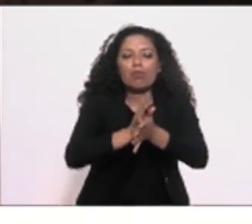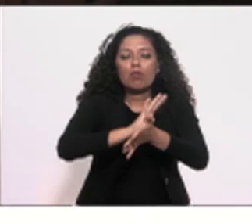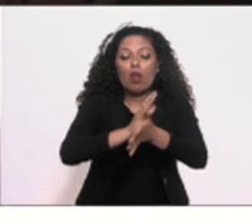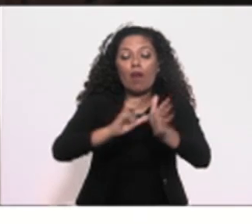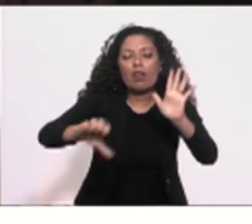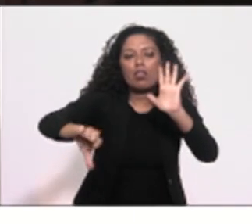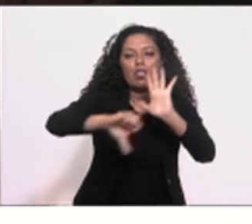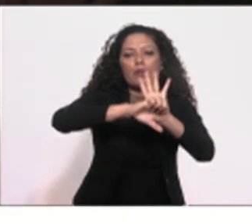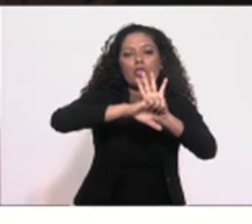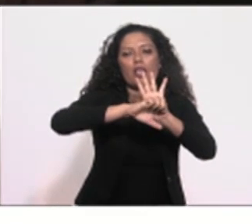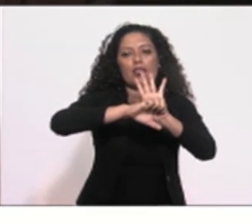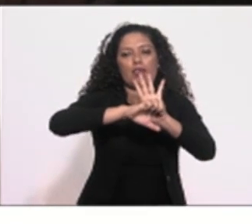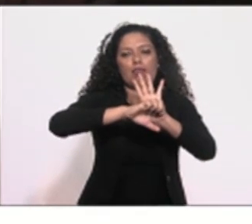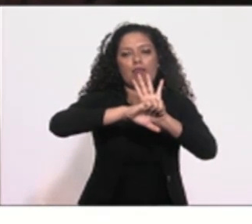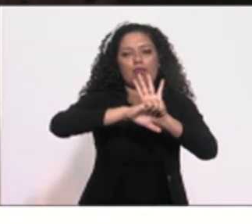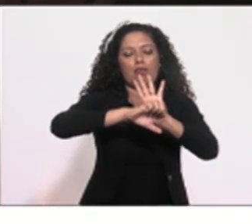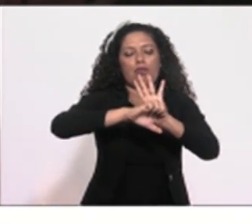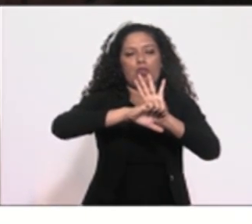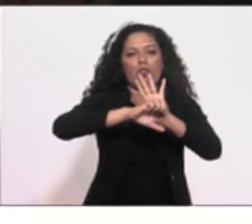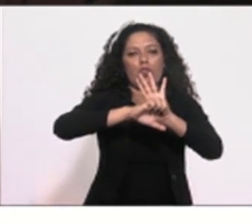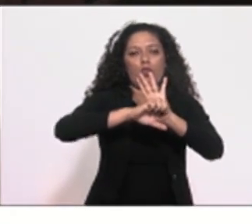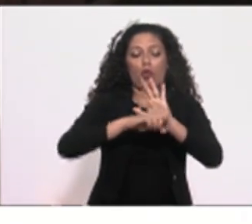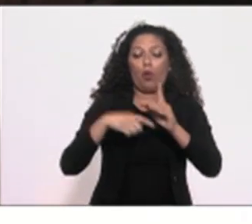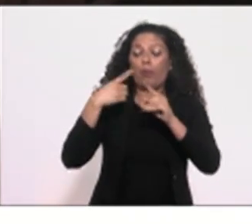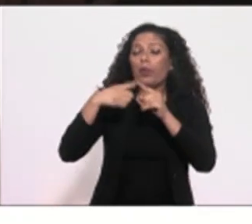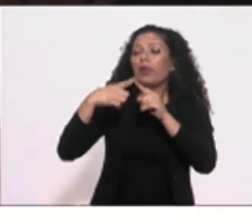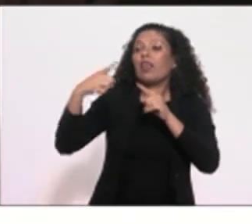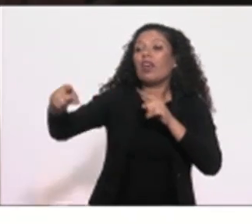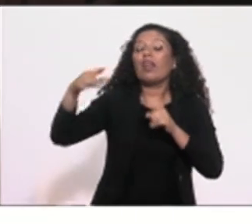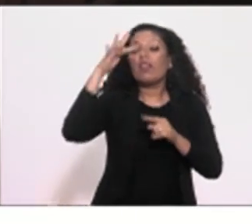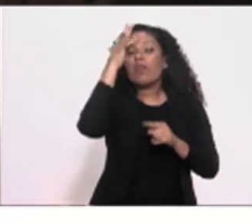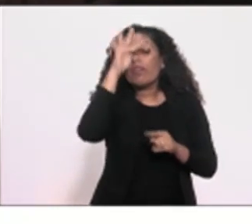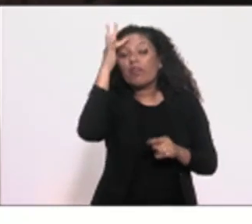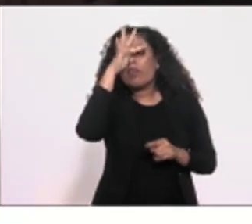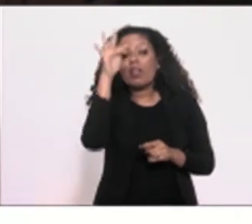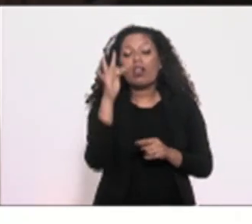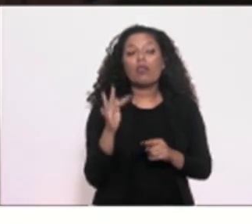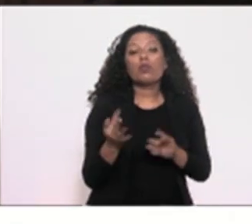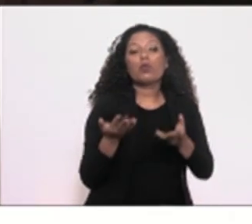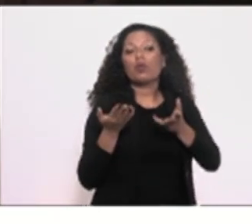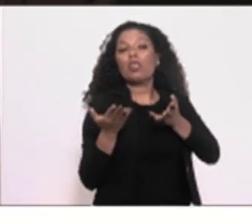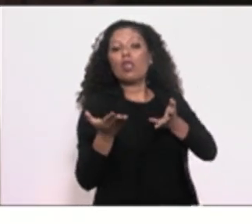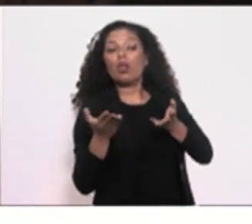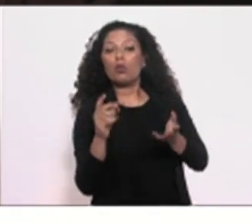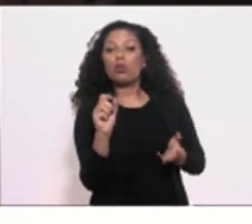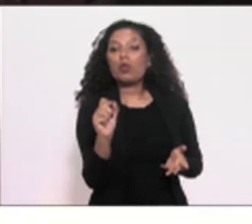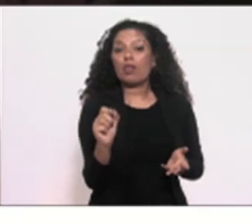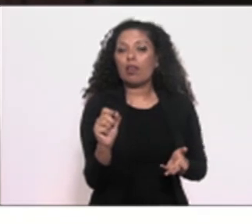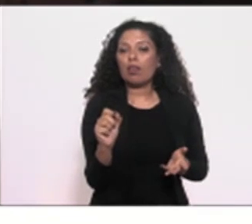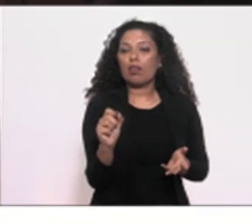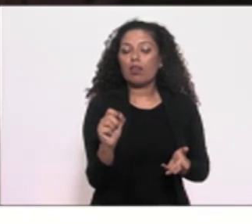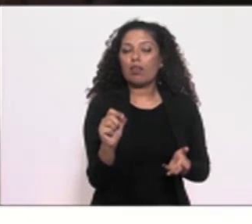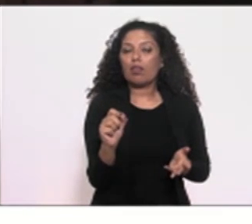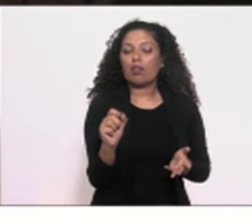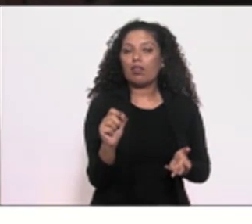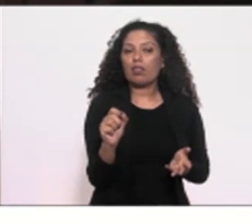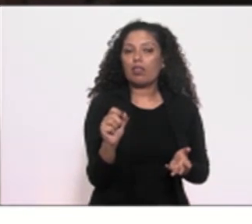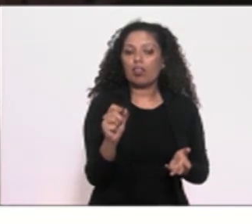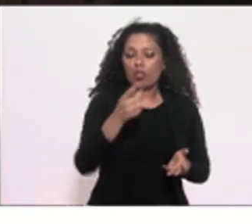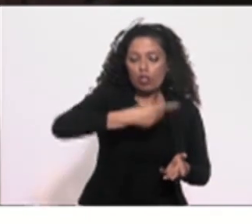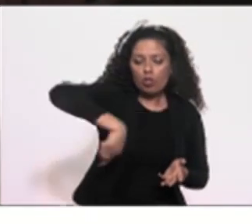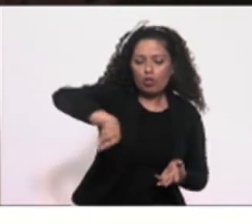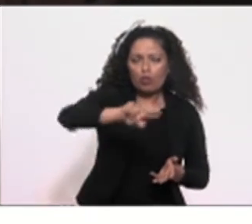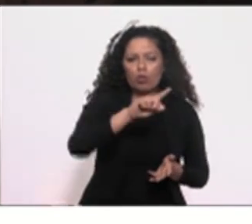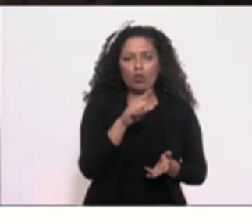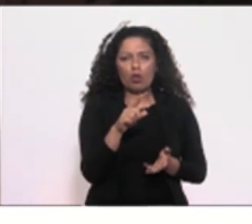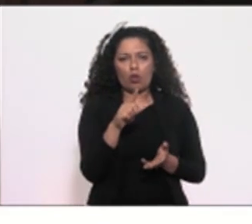porque ele está querendo que tenhamos um